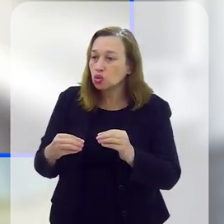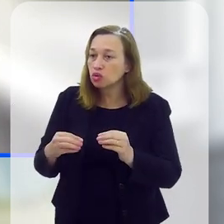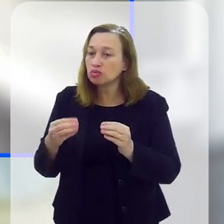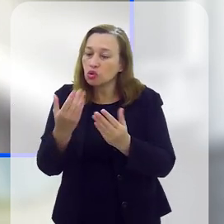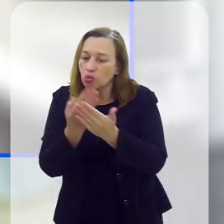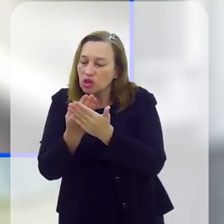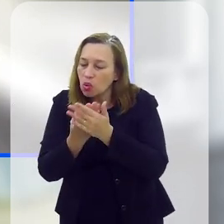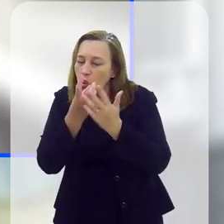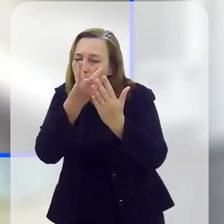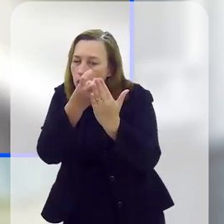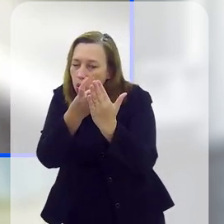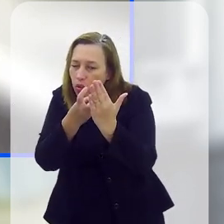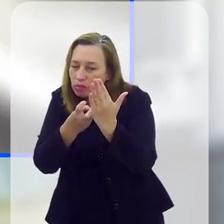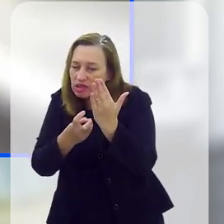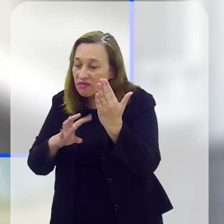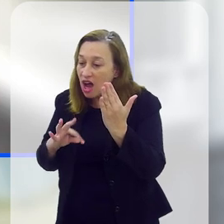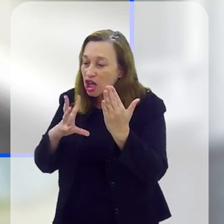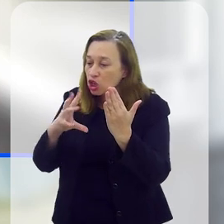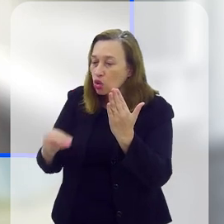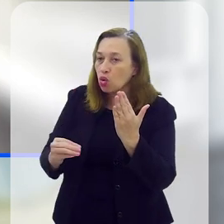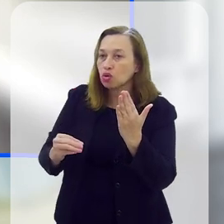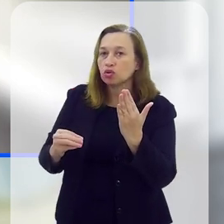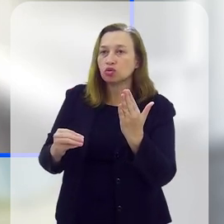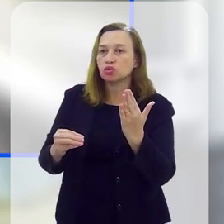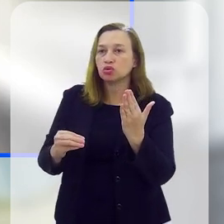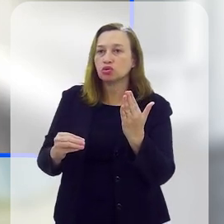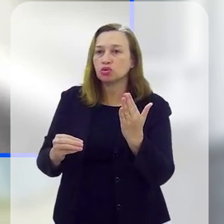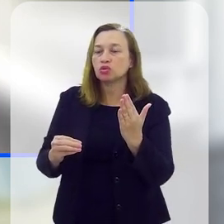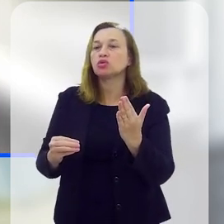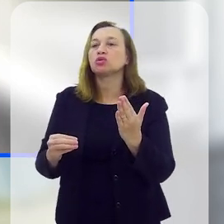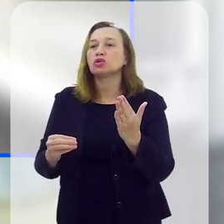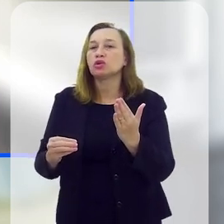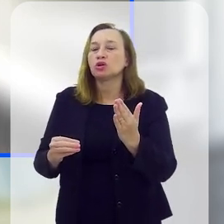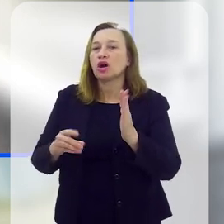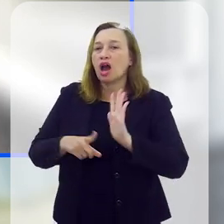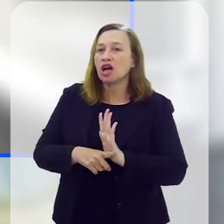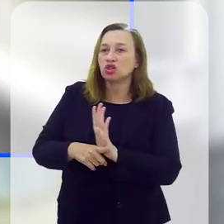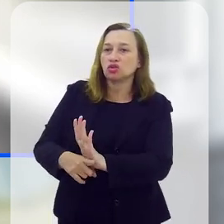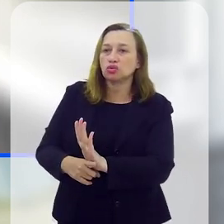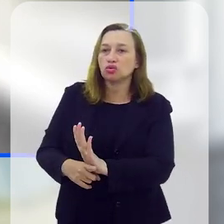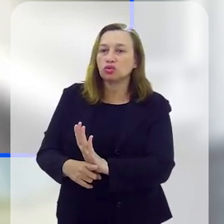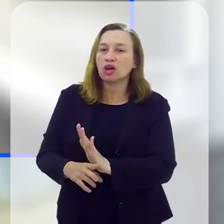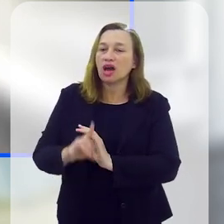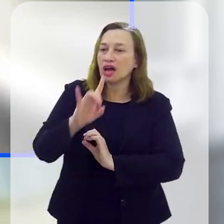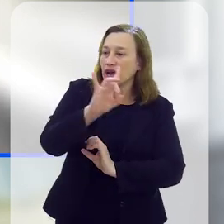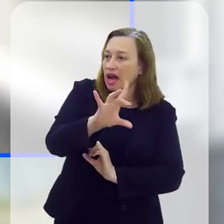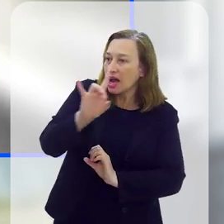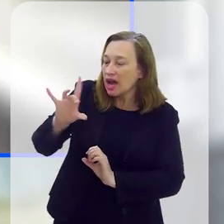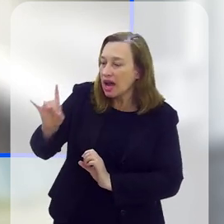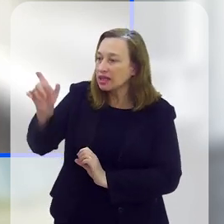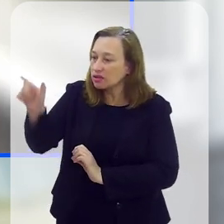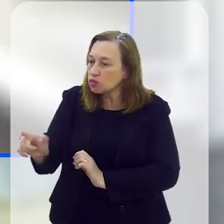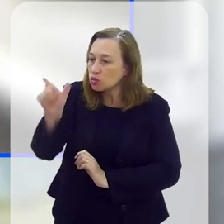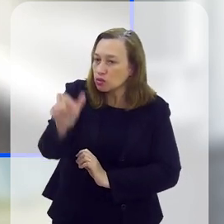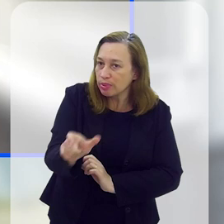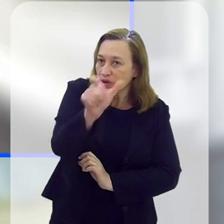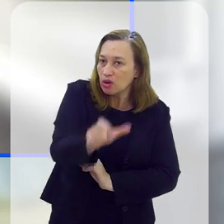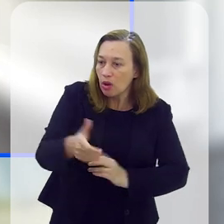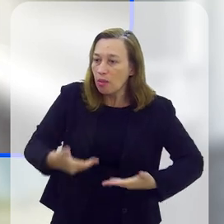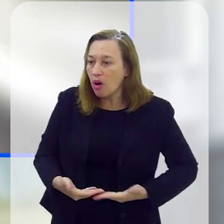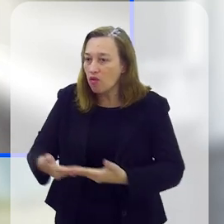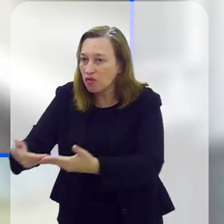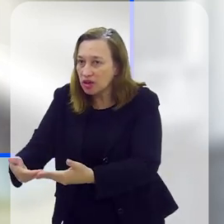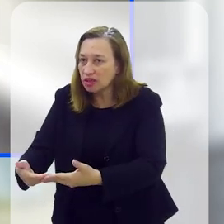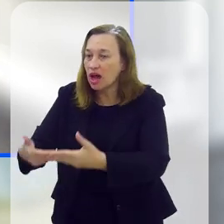essa escuta qualificada e também fazer toda a parte de atualização do status de cada caso. Conseguem entrar em contato